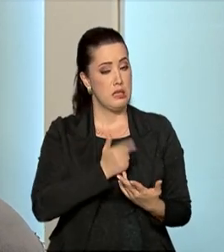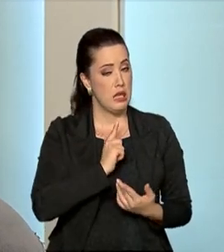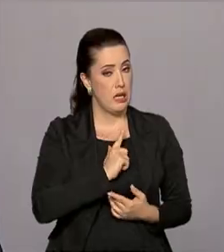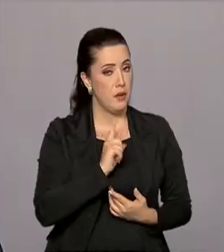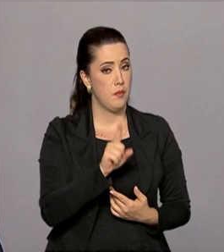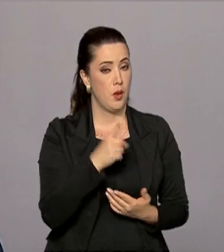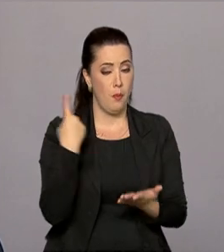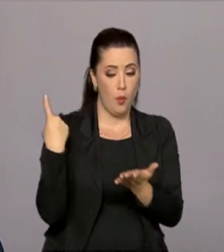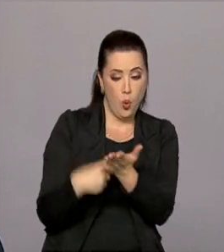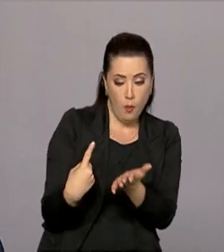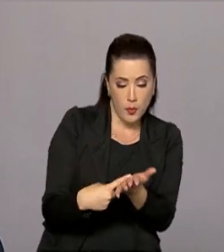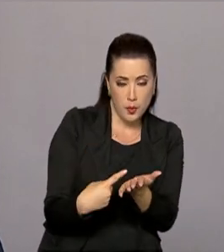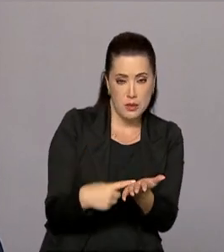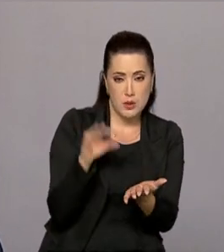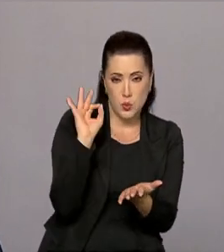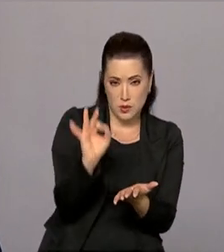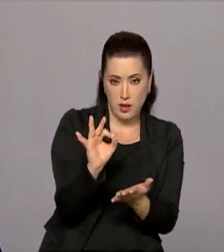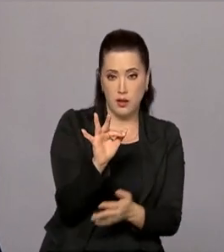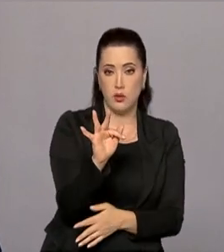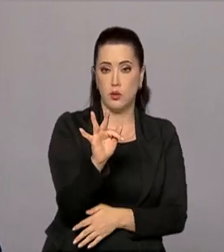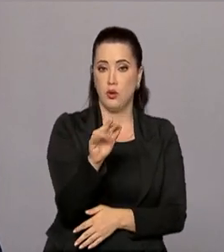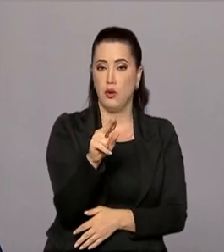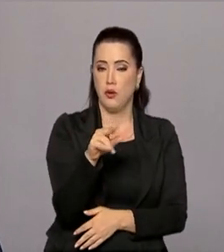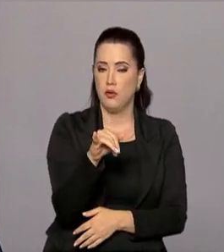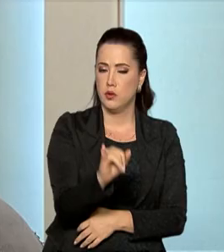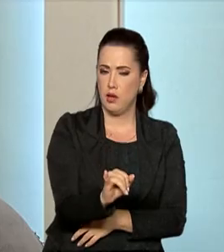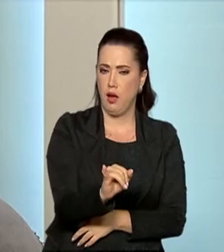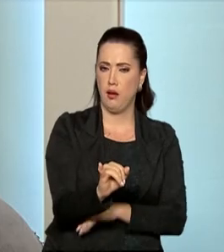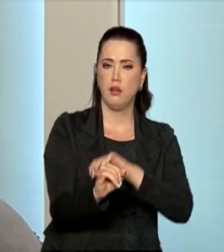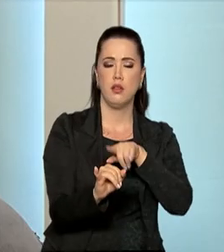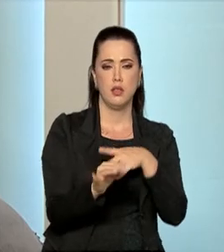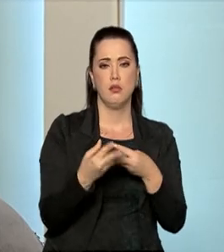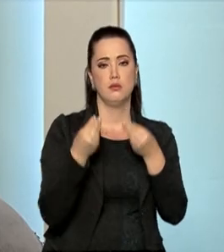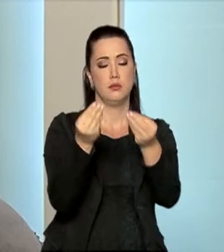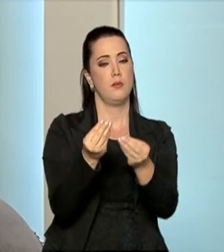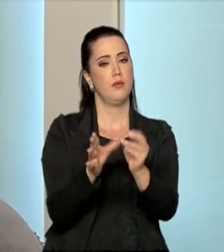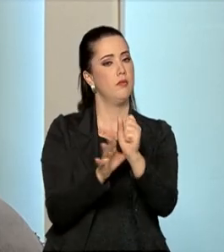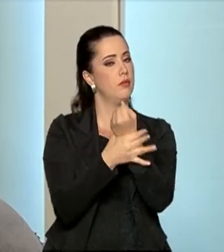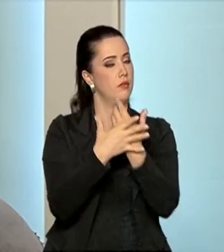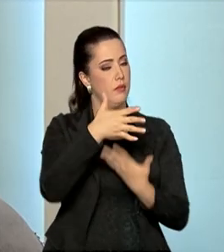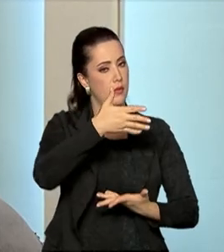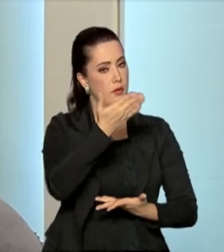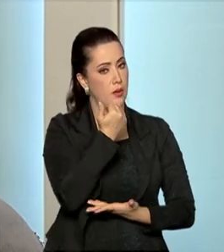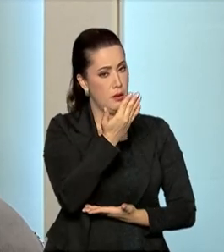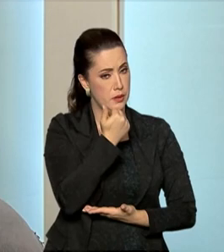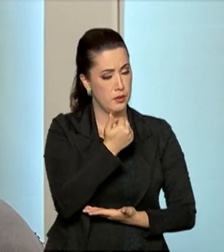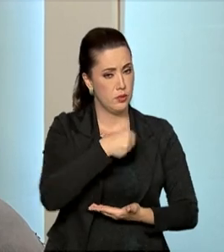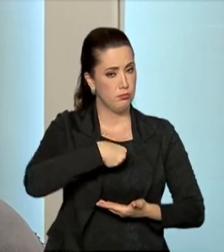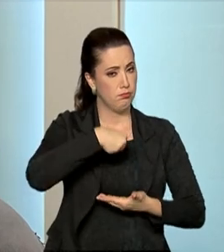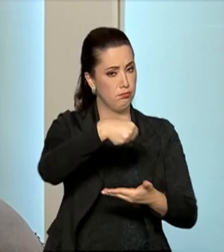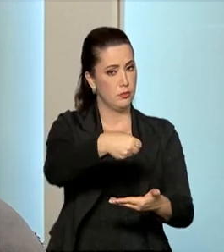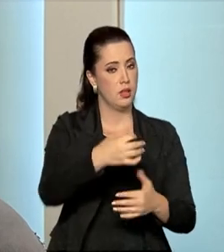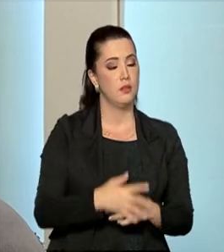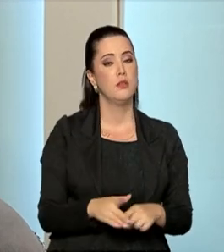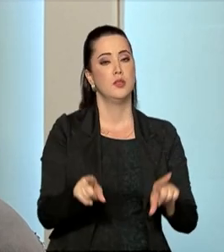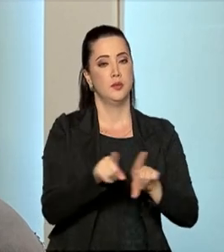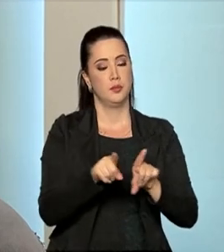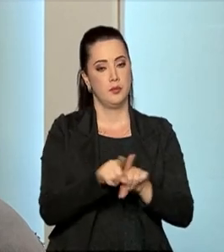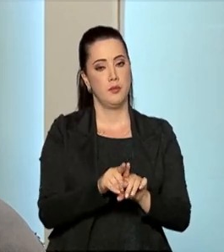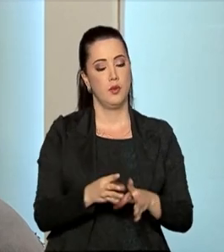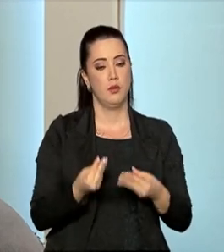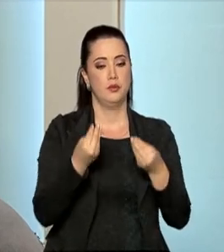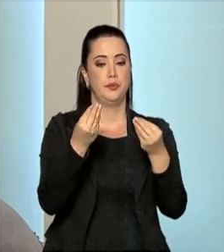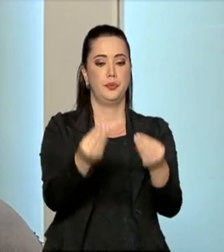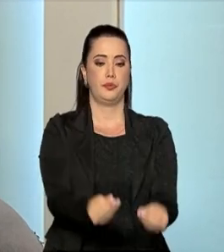compromisso da FUNAI em garantir a segurança alimentar e a garantia também